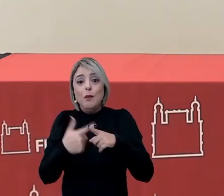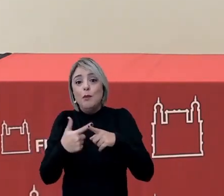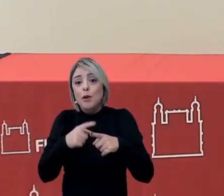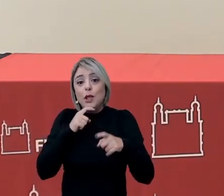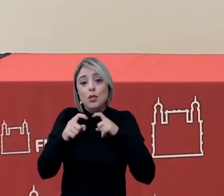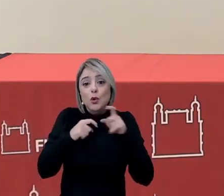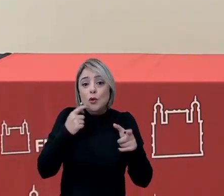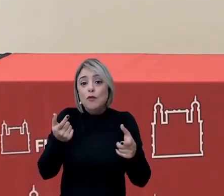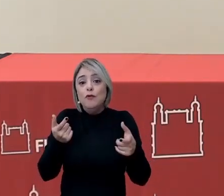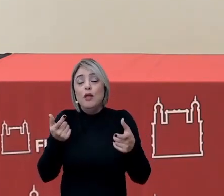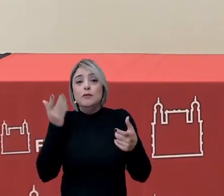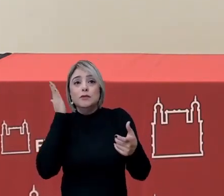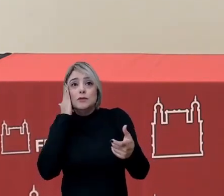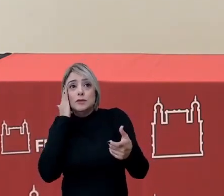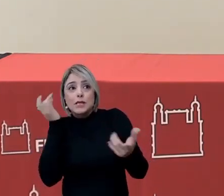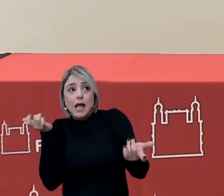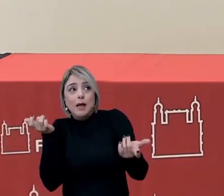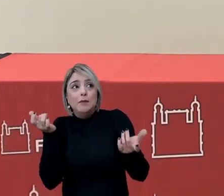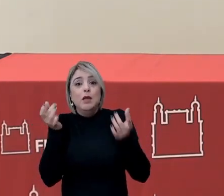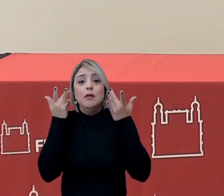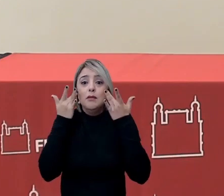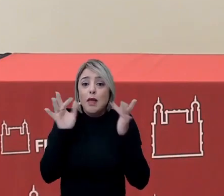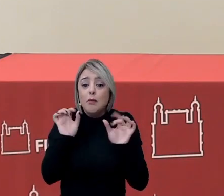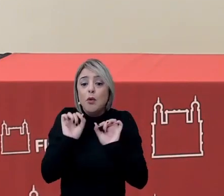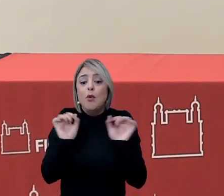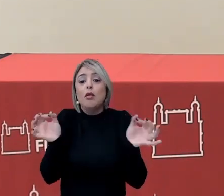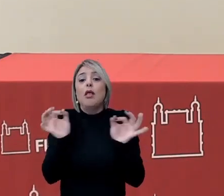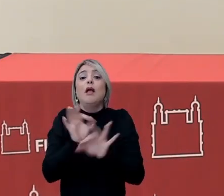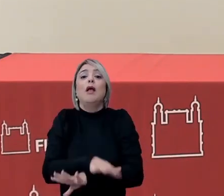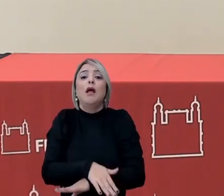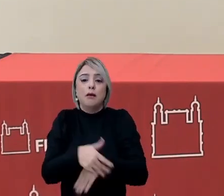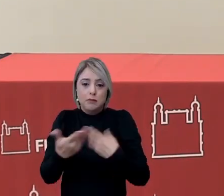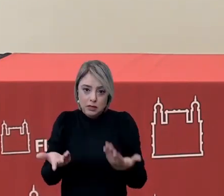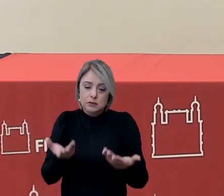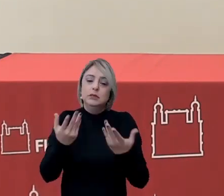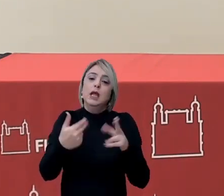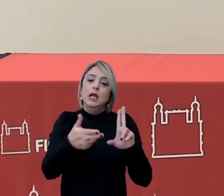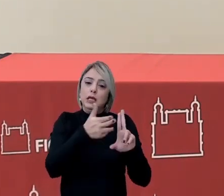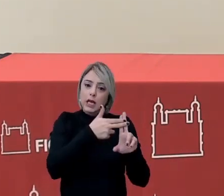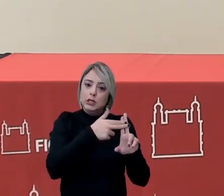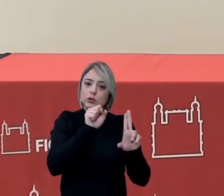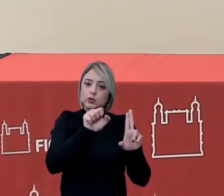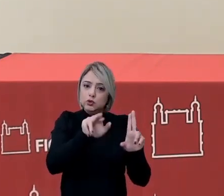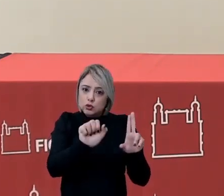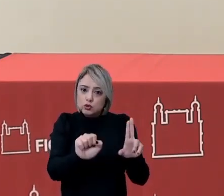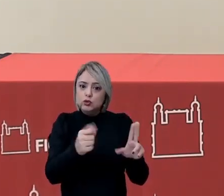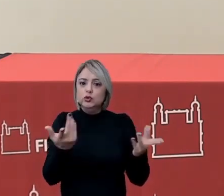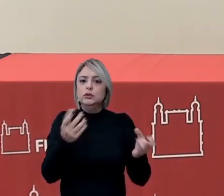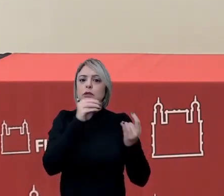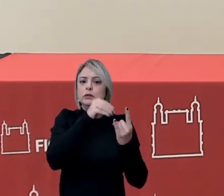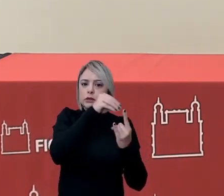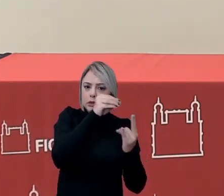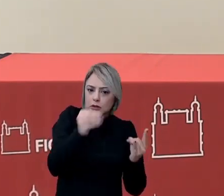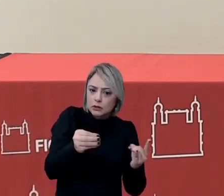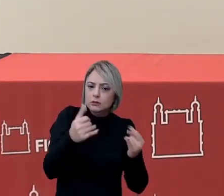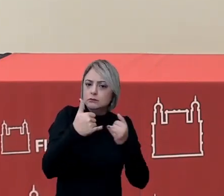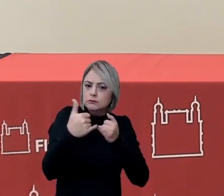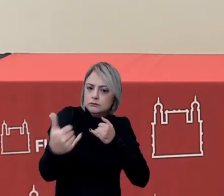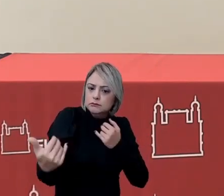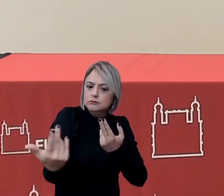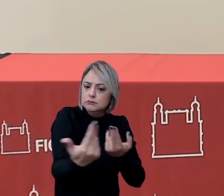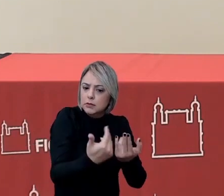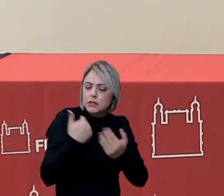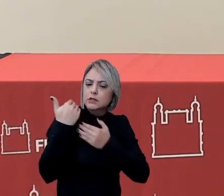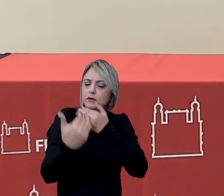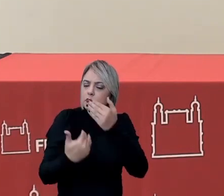o lugar do sistema único de saúde e é nessa linha que a Fiocruz vem afirmando né assim e vem